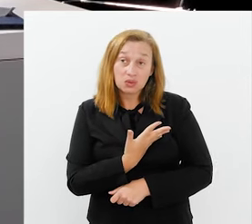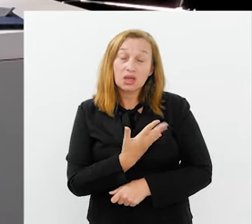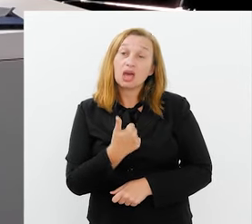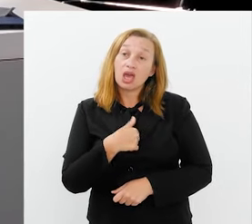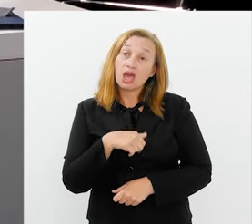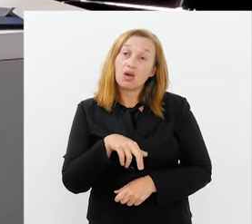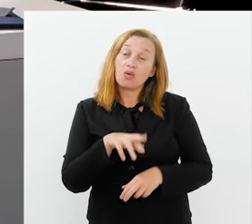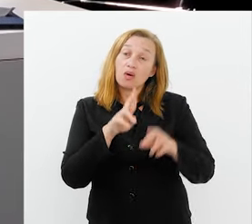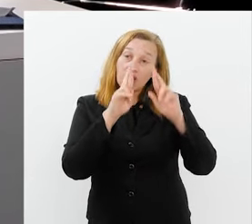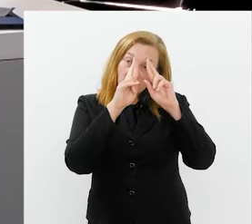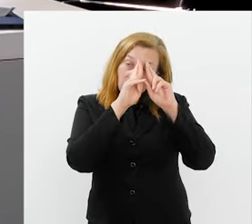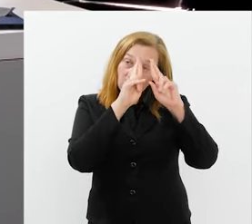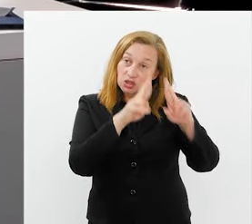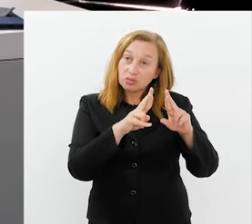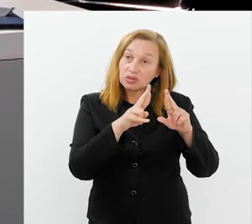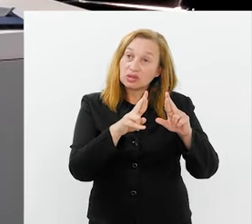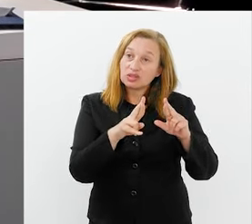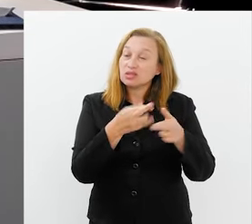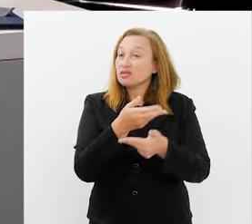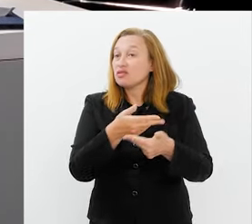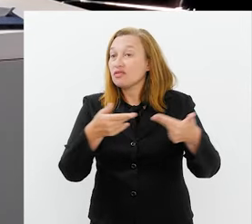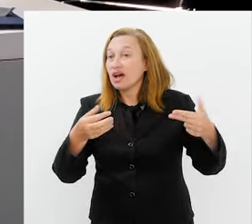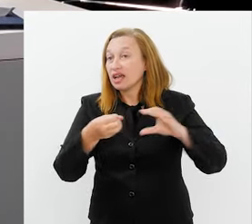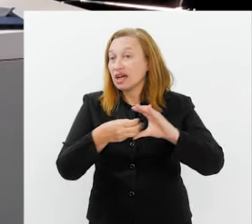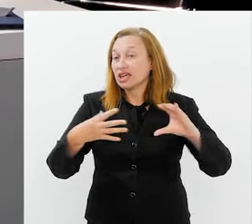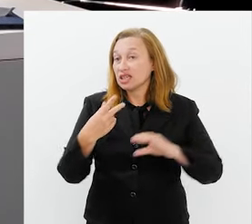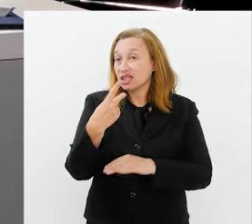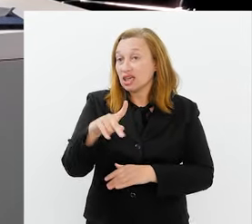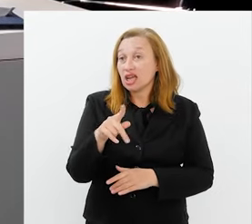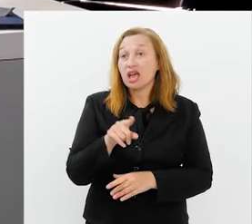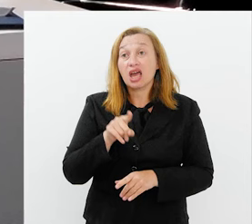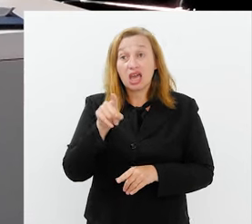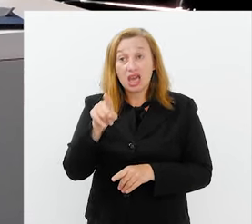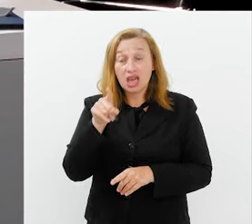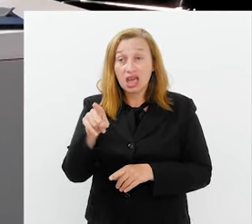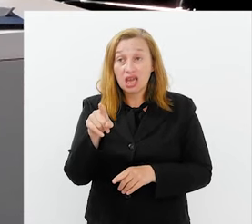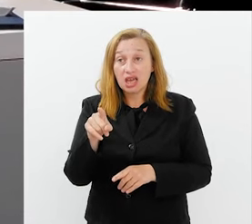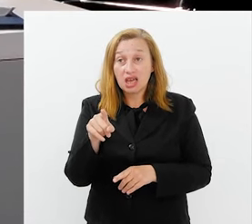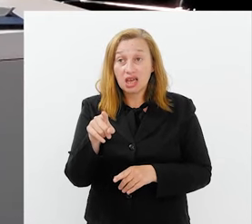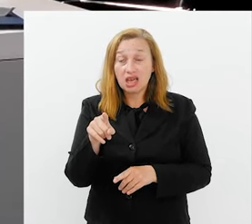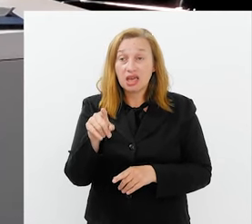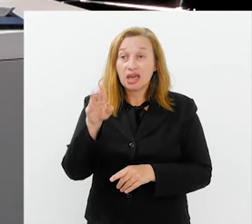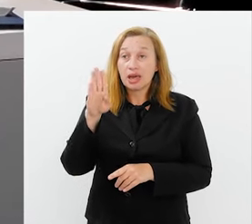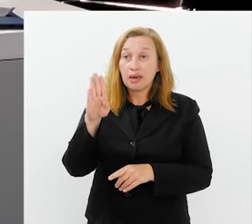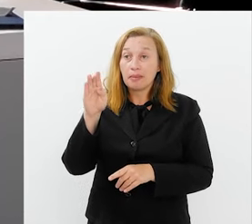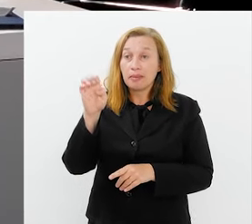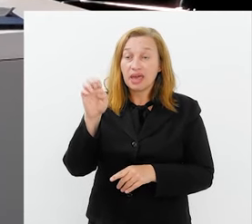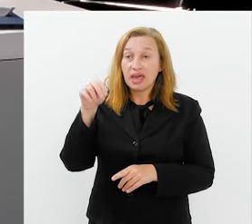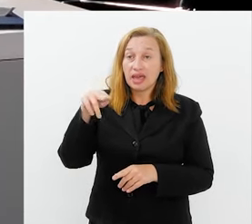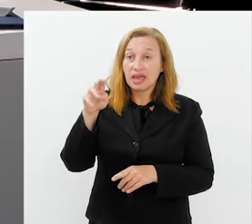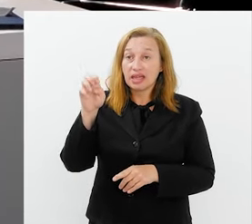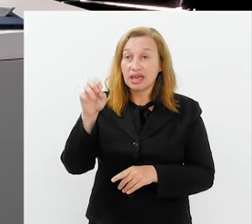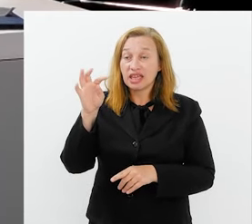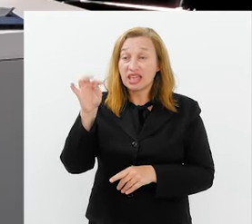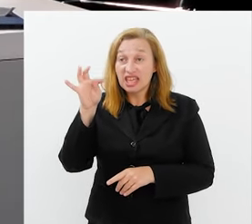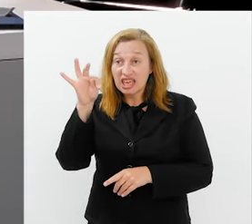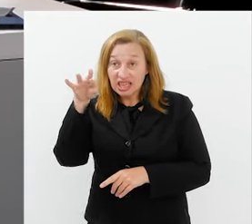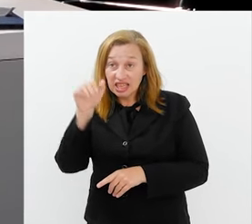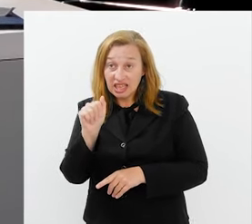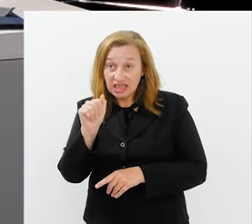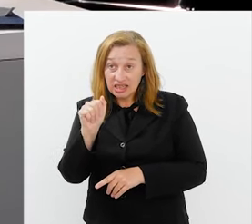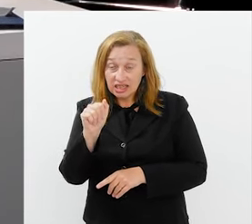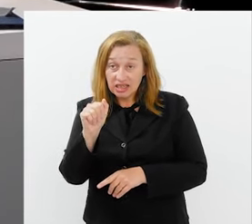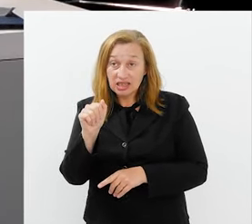E eu sou responsável das grandes caracterizações dele. No caso aí, ele caracterizado de Benedita da Silva, que ninguém